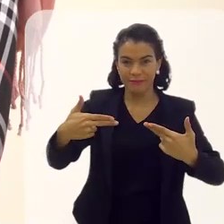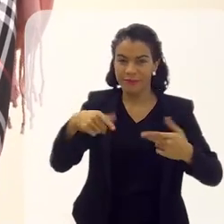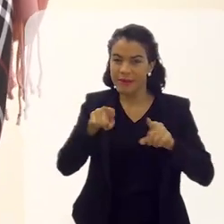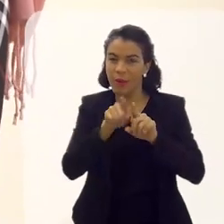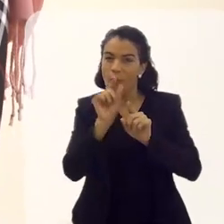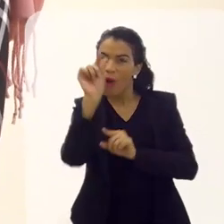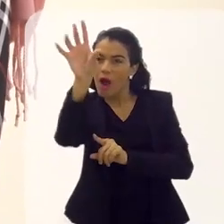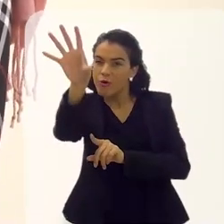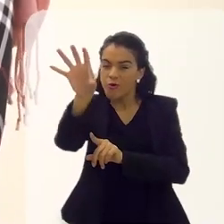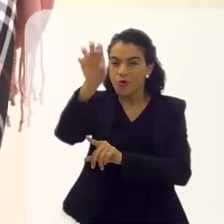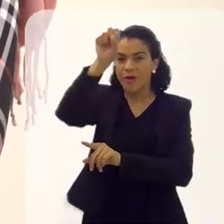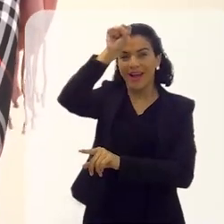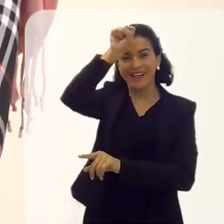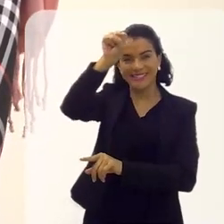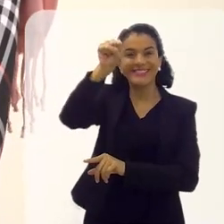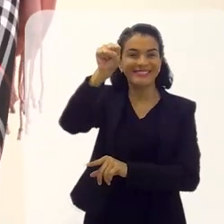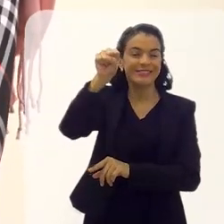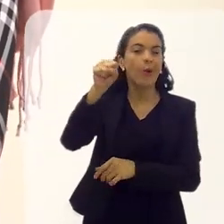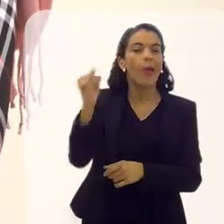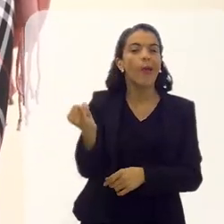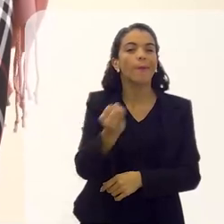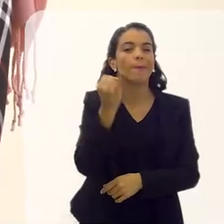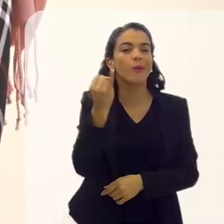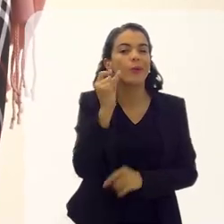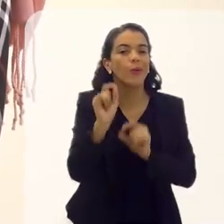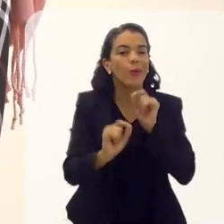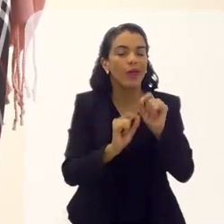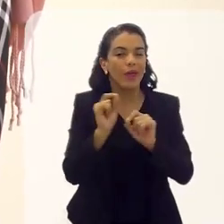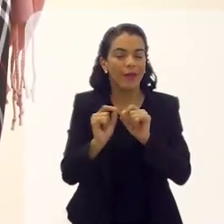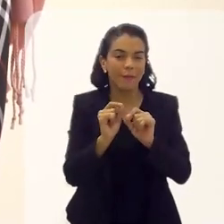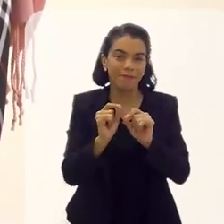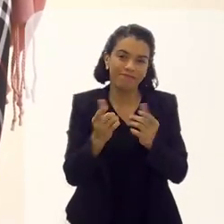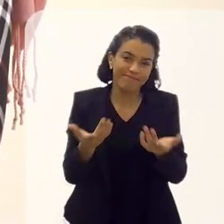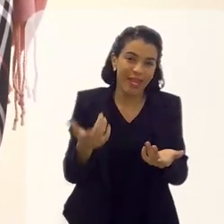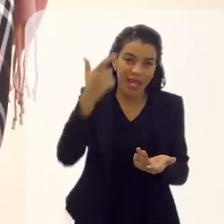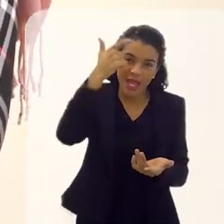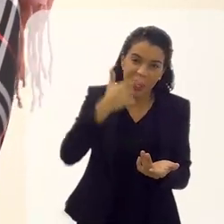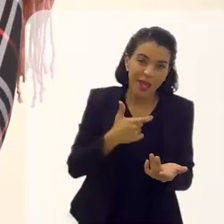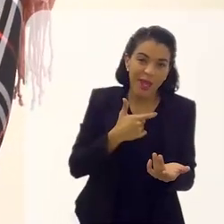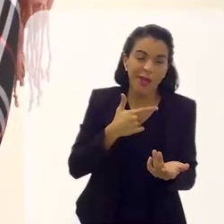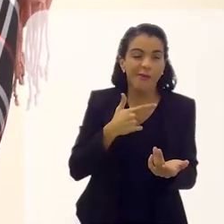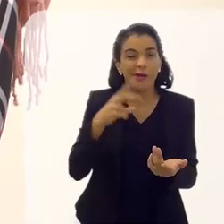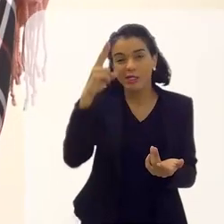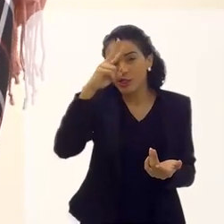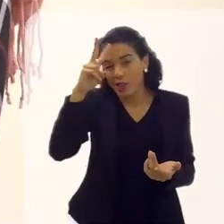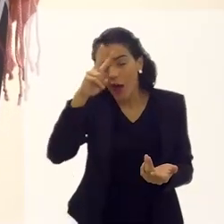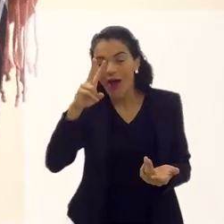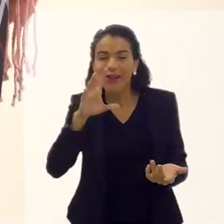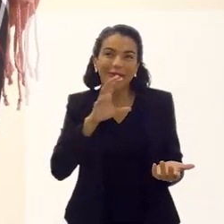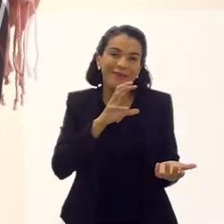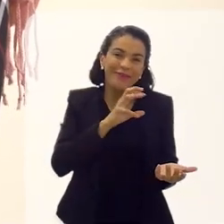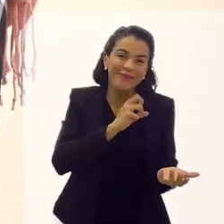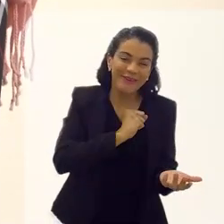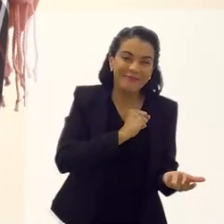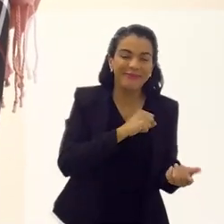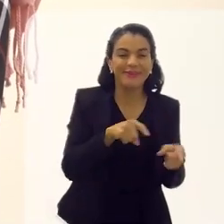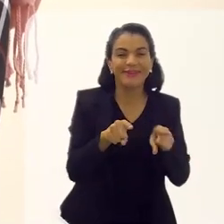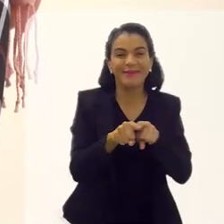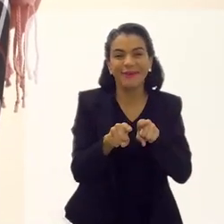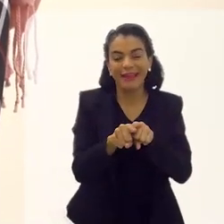coisa. Você vai tirar alguma coisa dali. Então, o importante é a gente... Eu sou das histórias, porque o